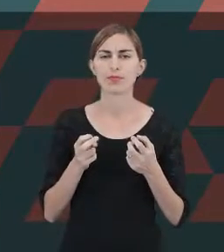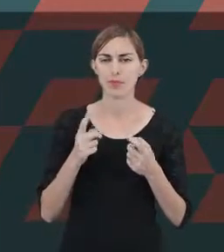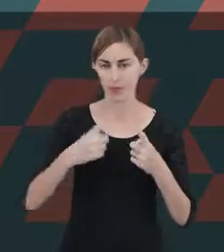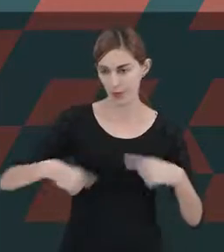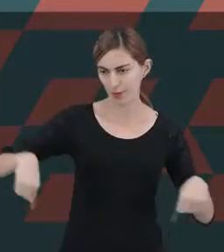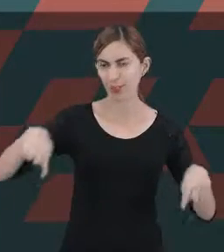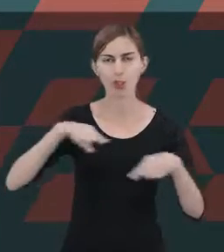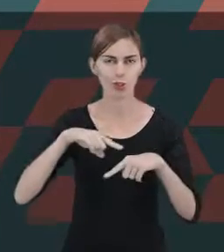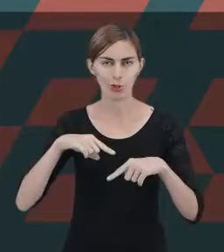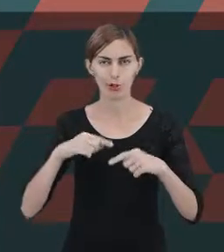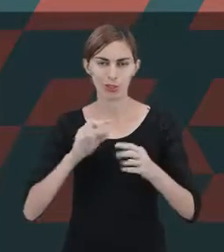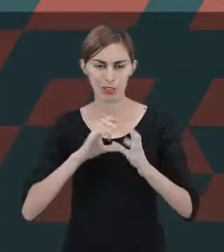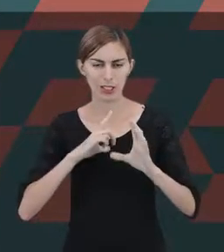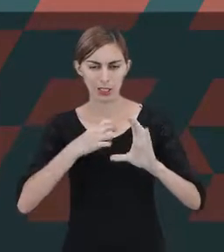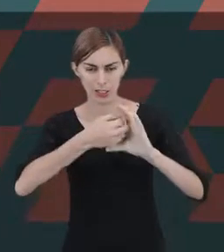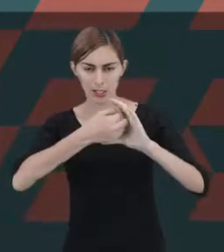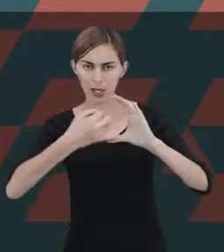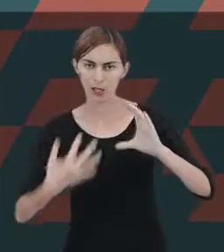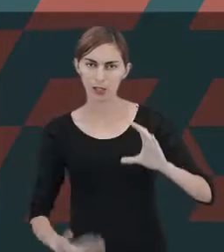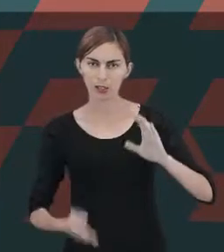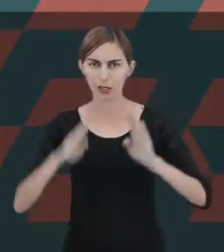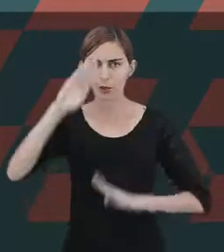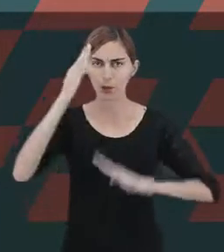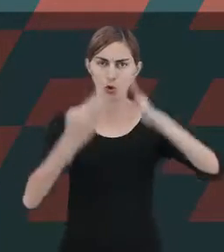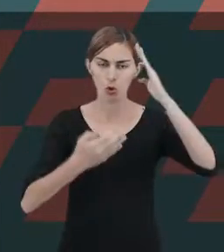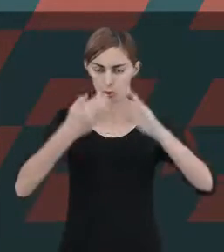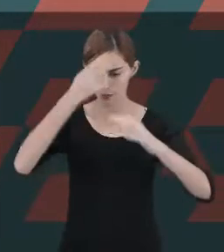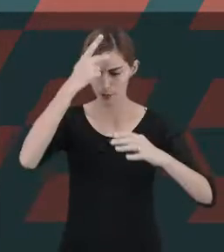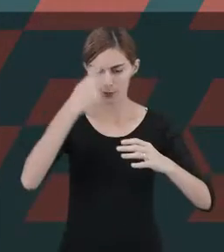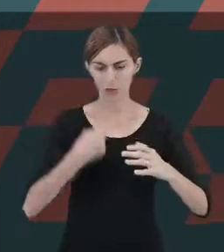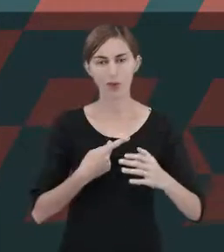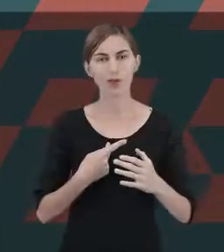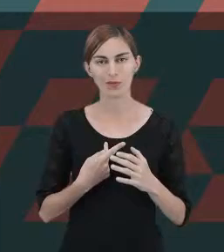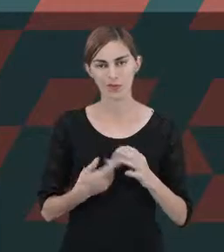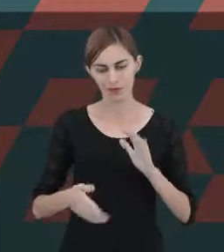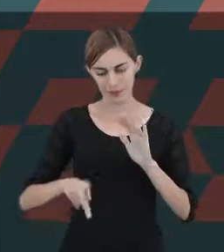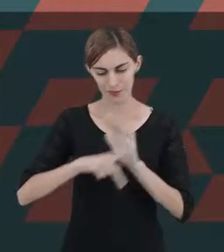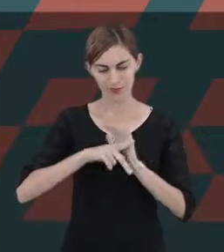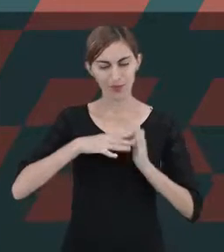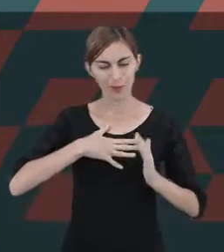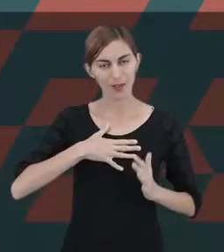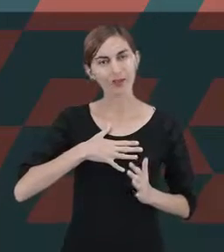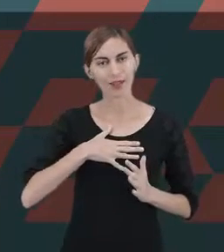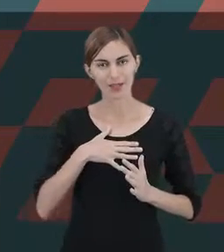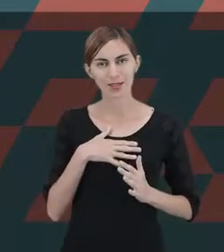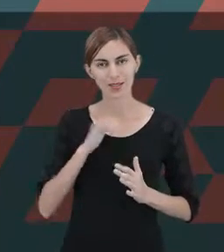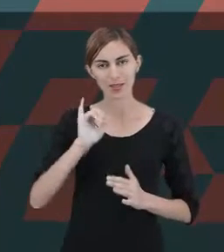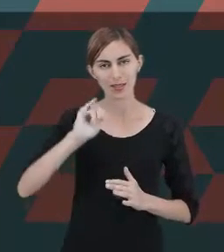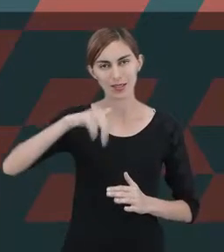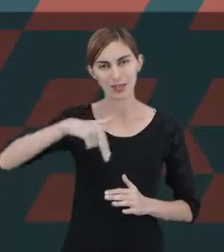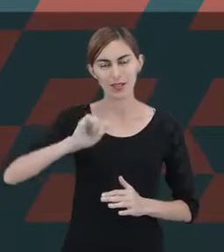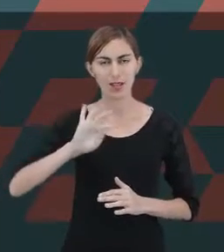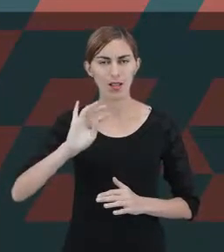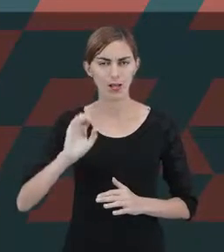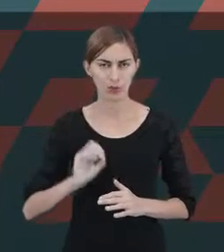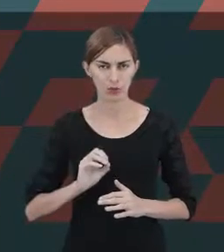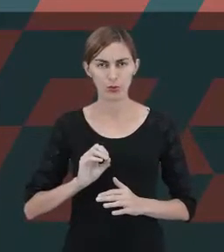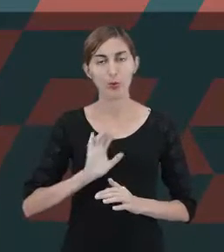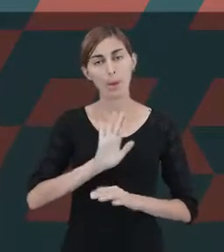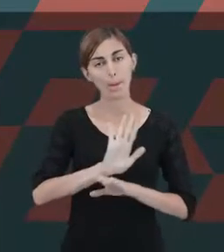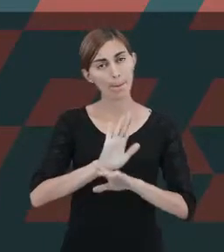temos características biológicas que, sim, fazem parte de um contexto inato mas, em